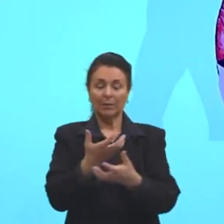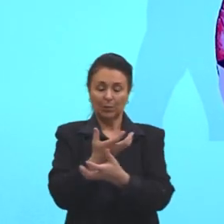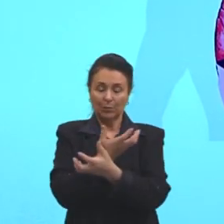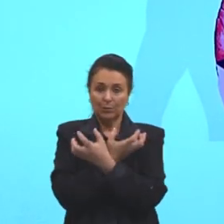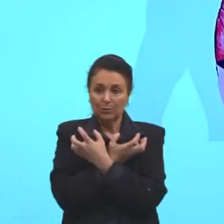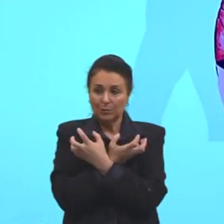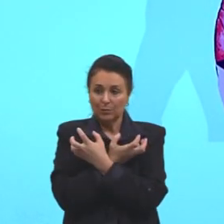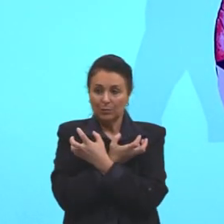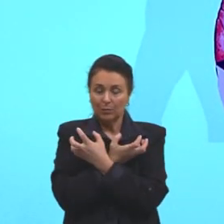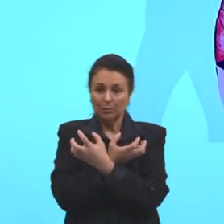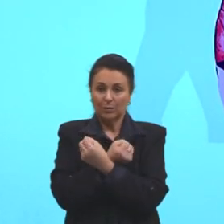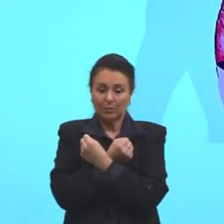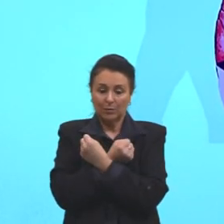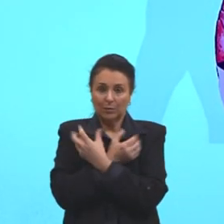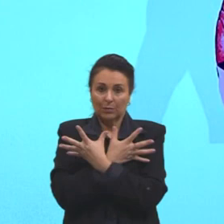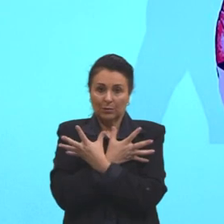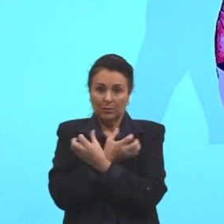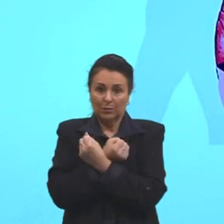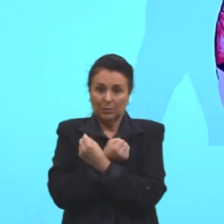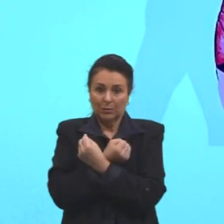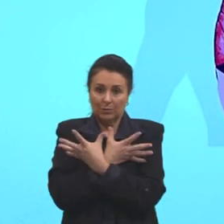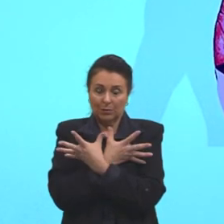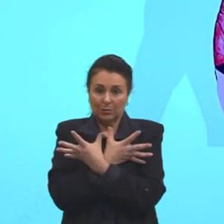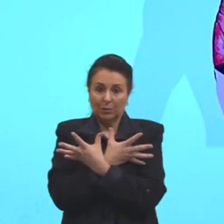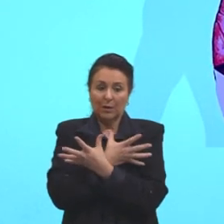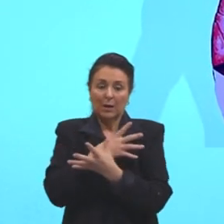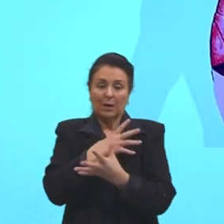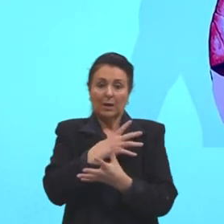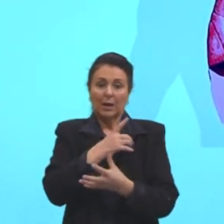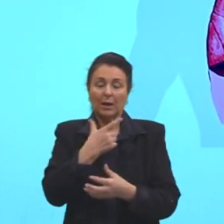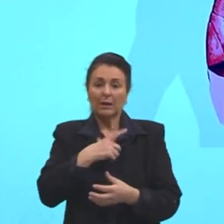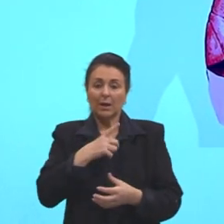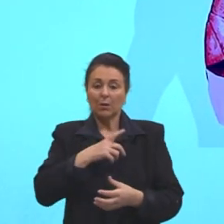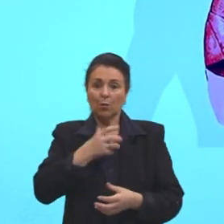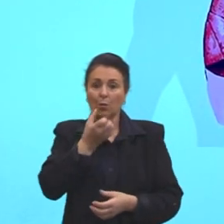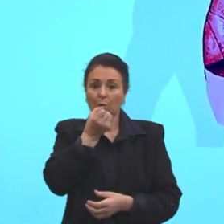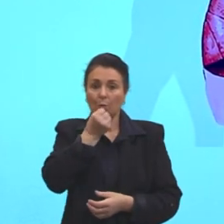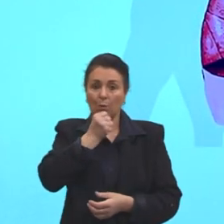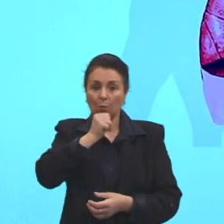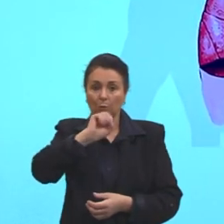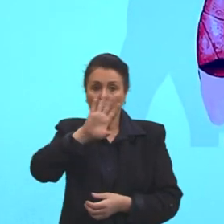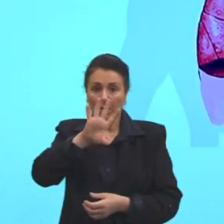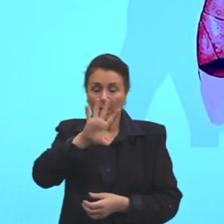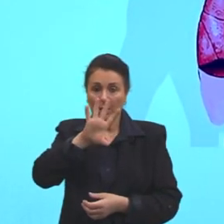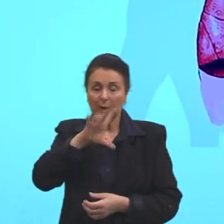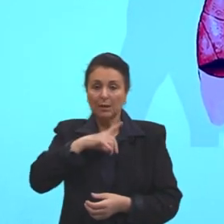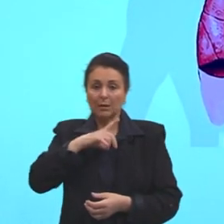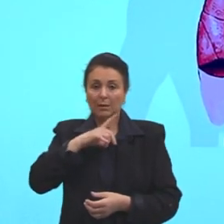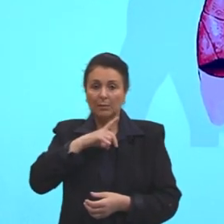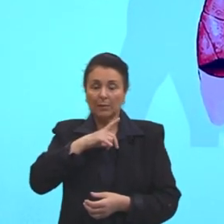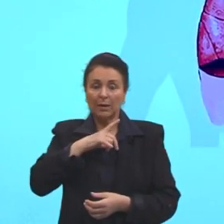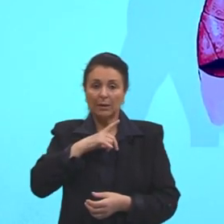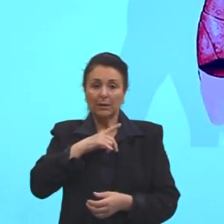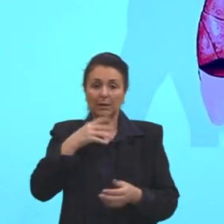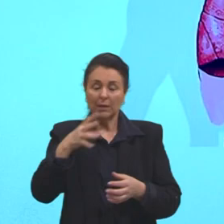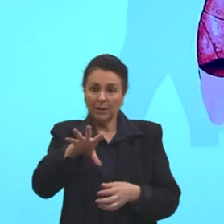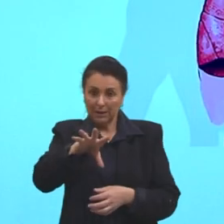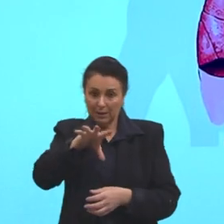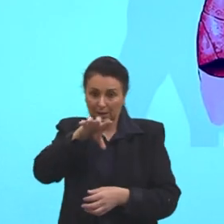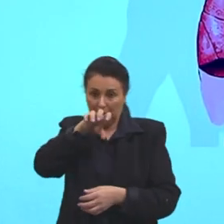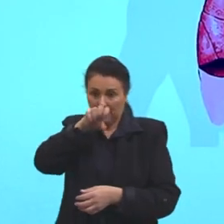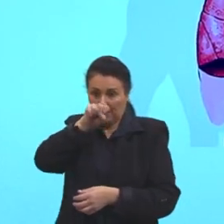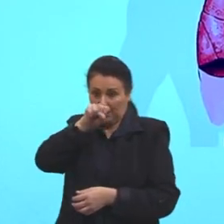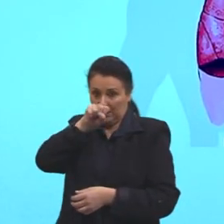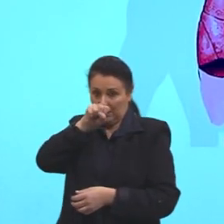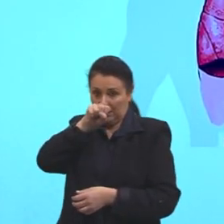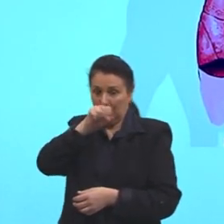bronquíulos aqui para os bronquíos e vai sair o sangue, não, o ar rico em gás carbônico. E depois entra o ar com